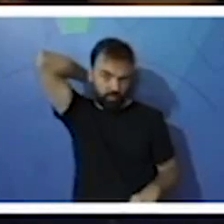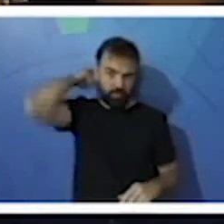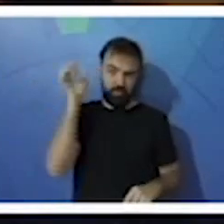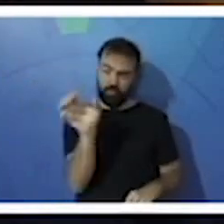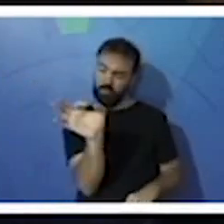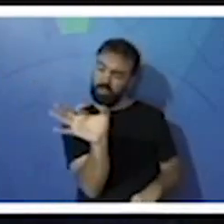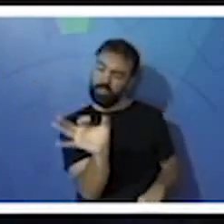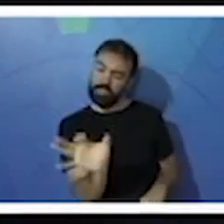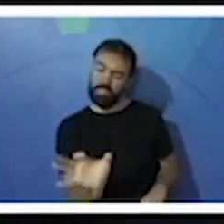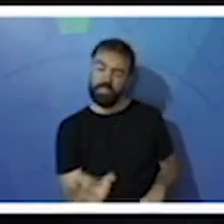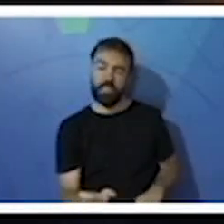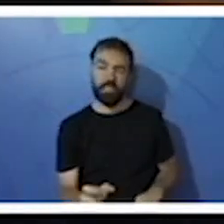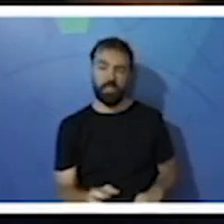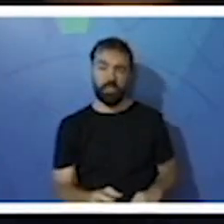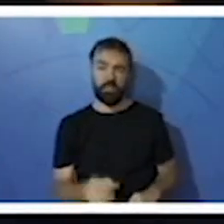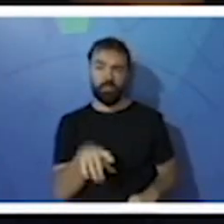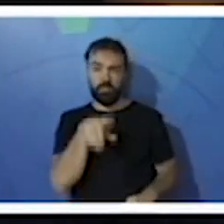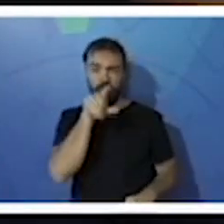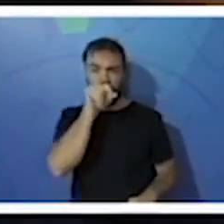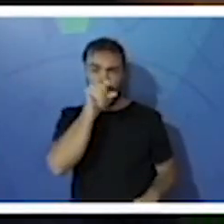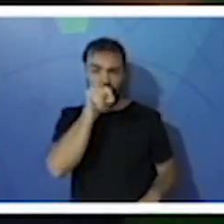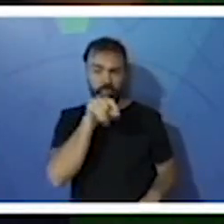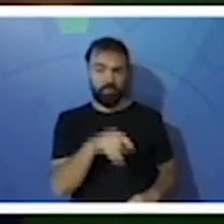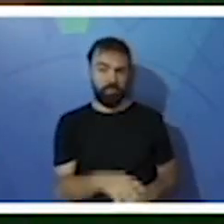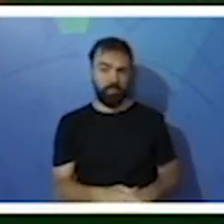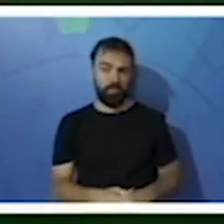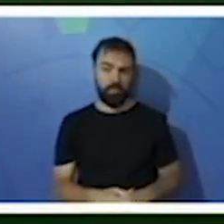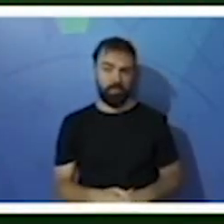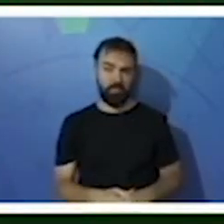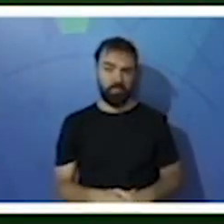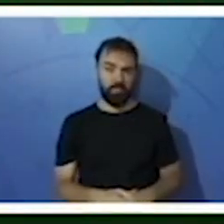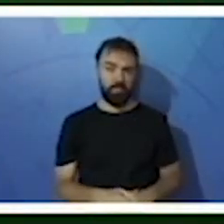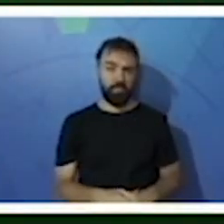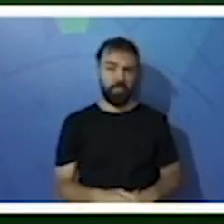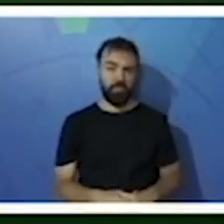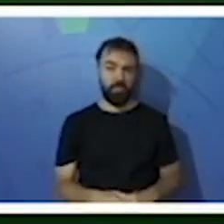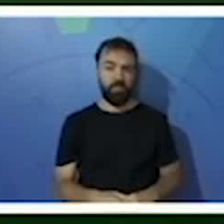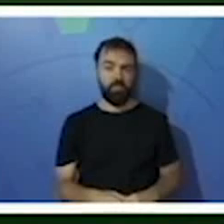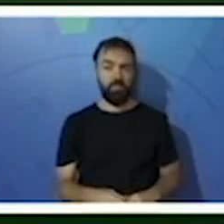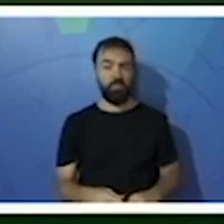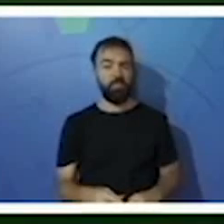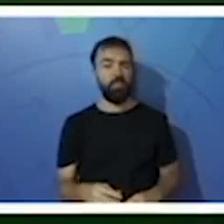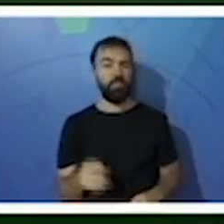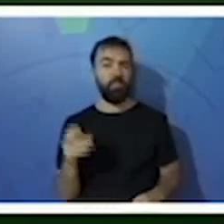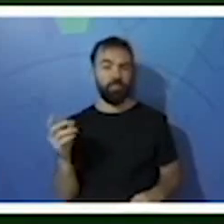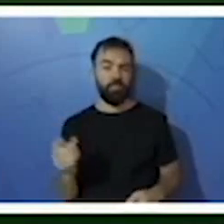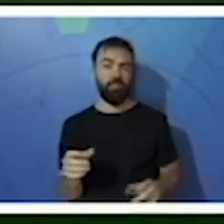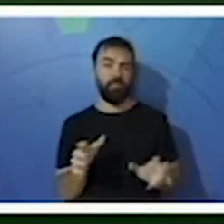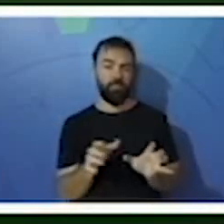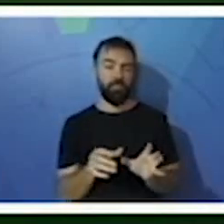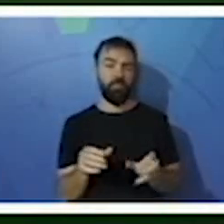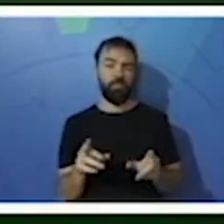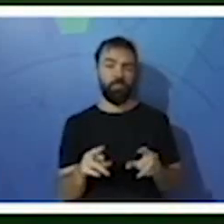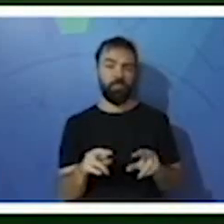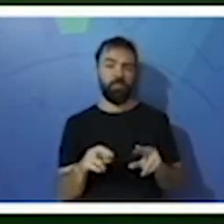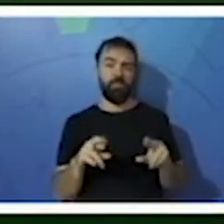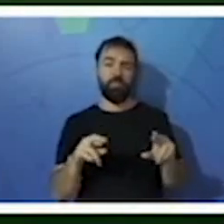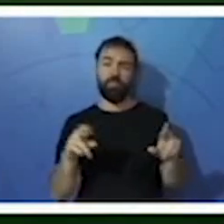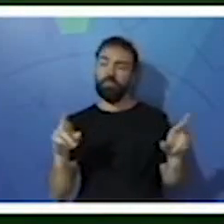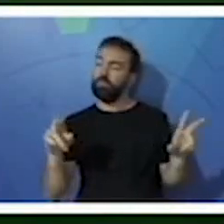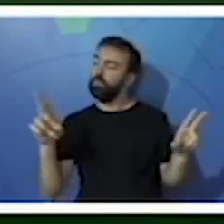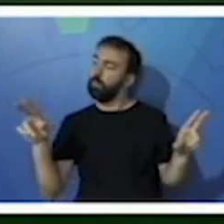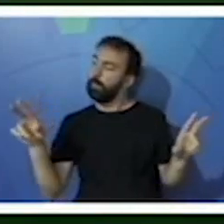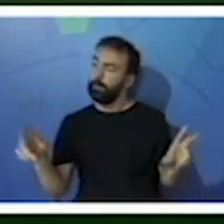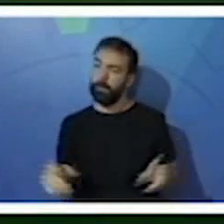bípedes. Vamos, trabalhando sobre as aves. As aves apresentam grande... Vou passar